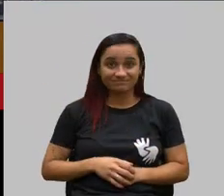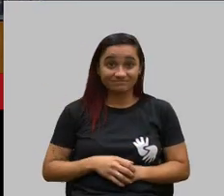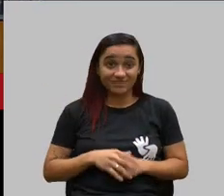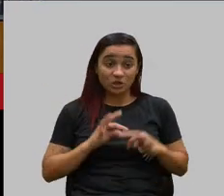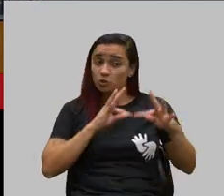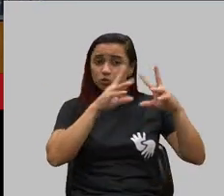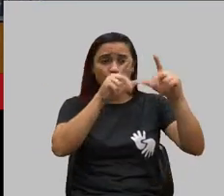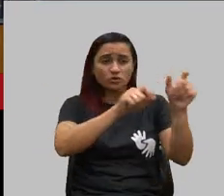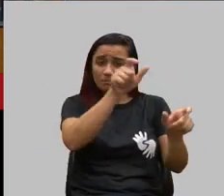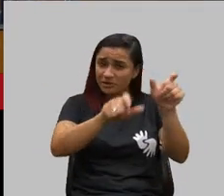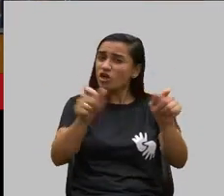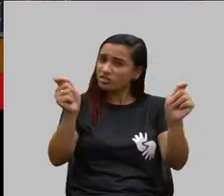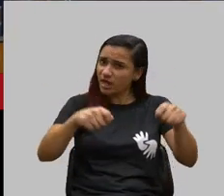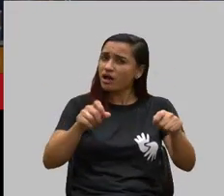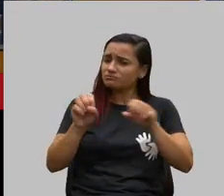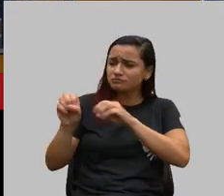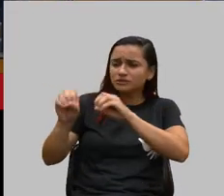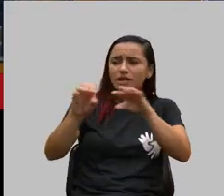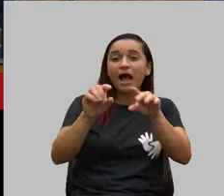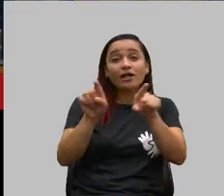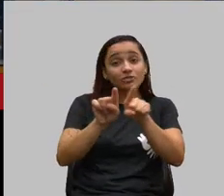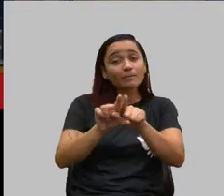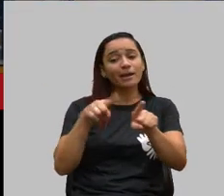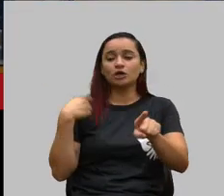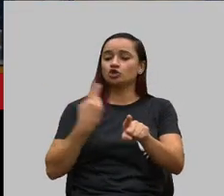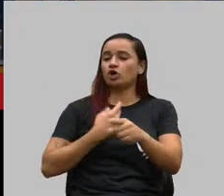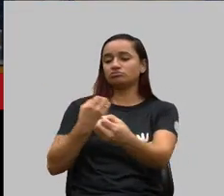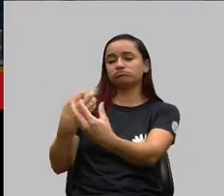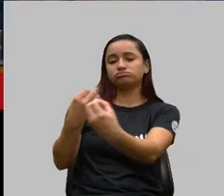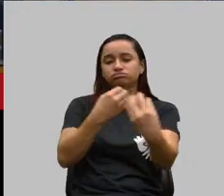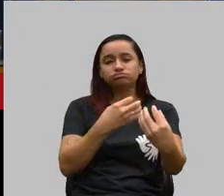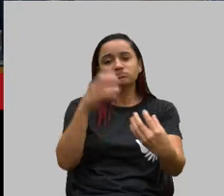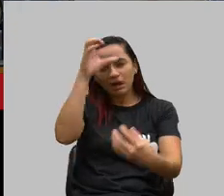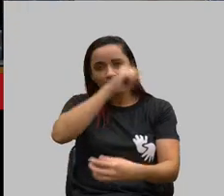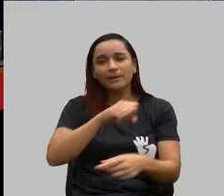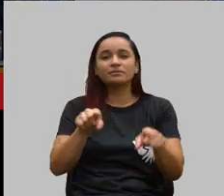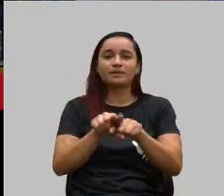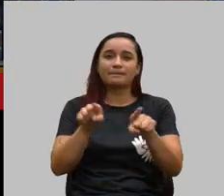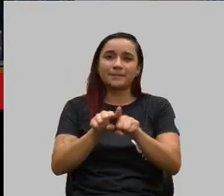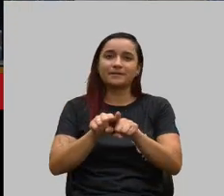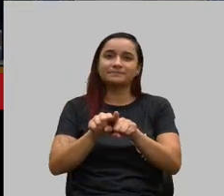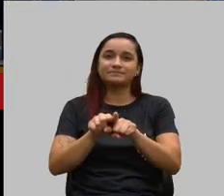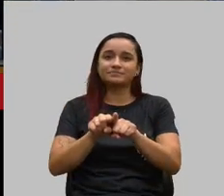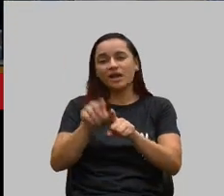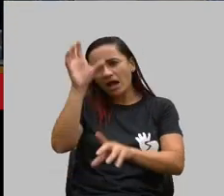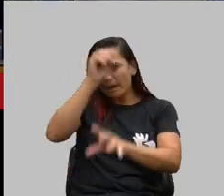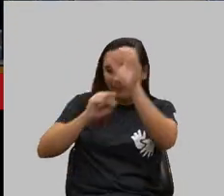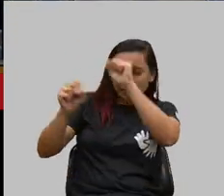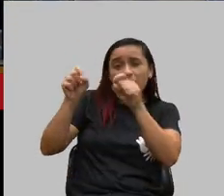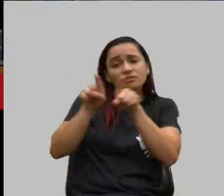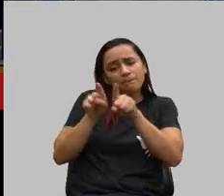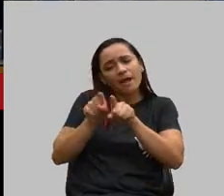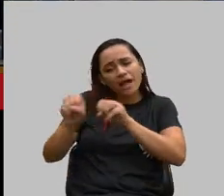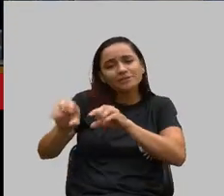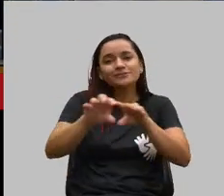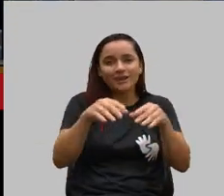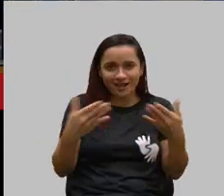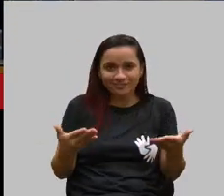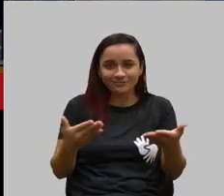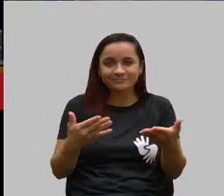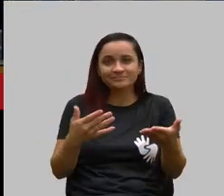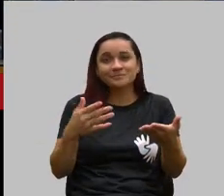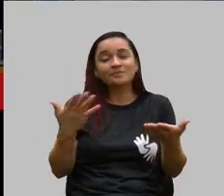ensinar. E nós também temos um pouquinho também a aprender, a ensinar. Então, é com muita